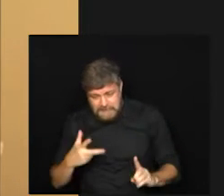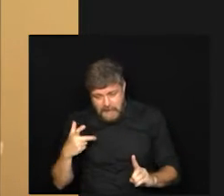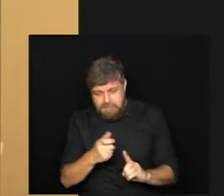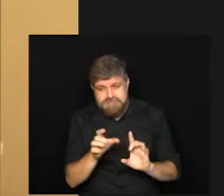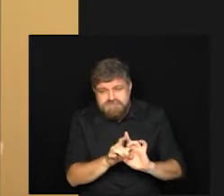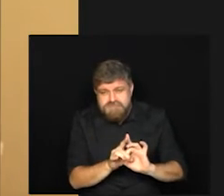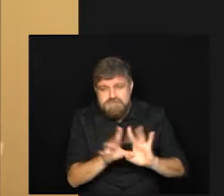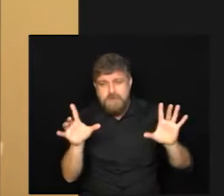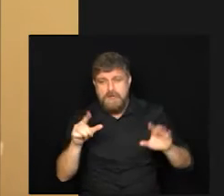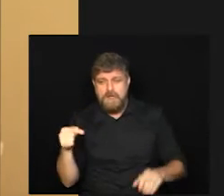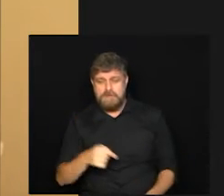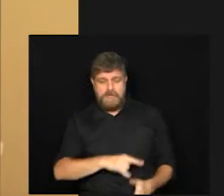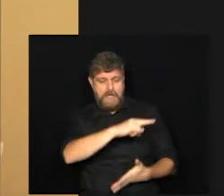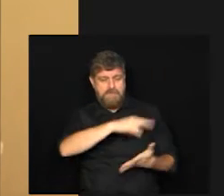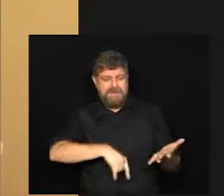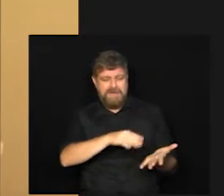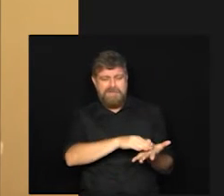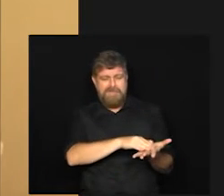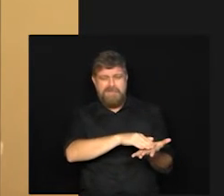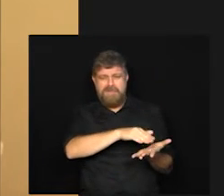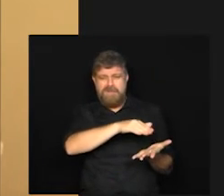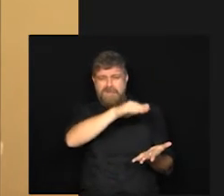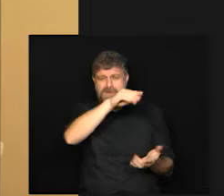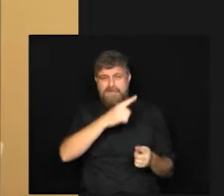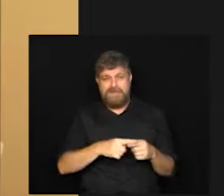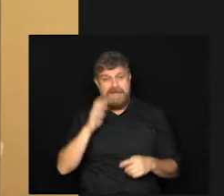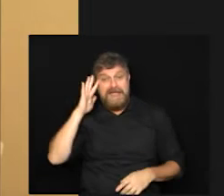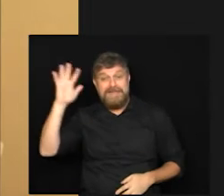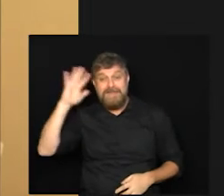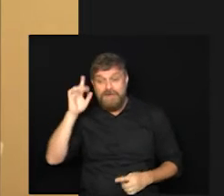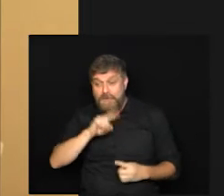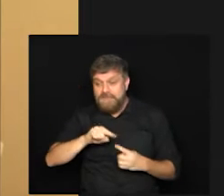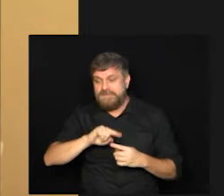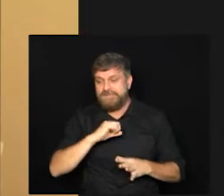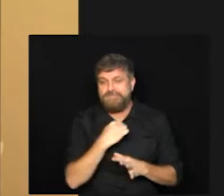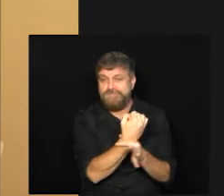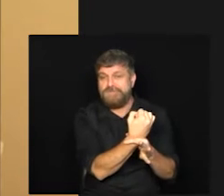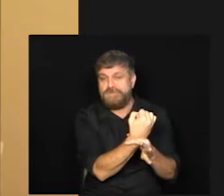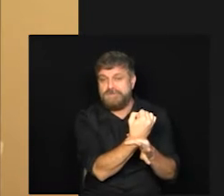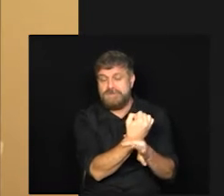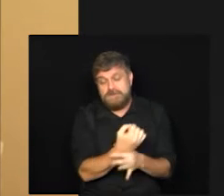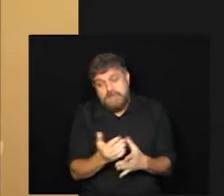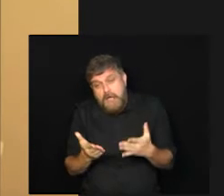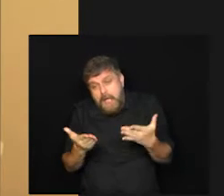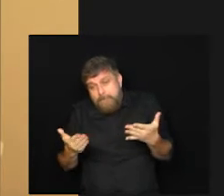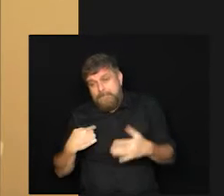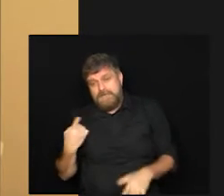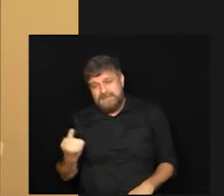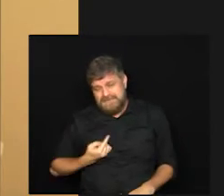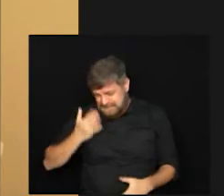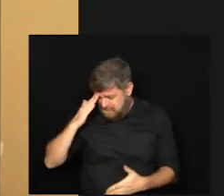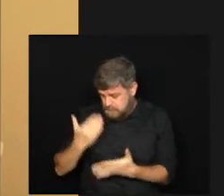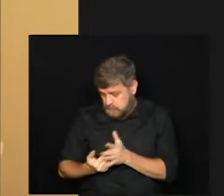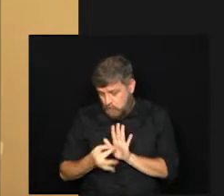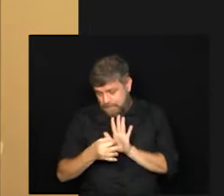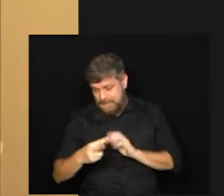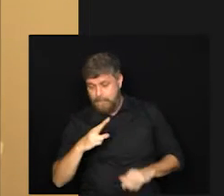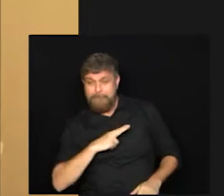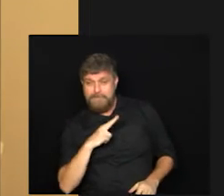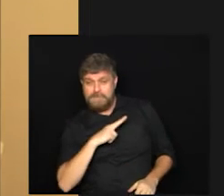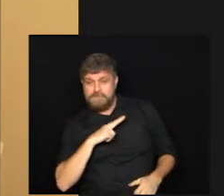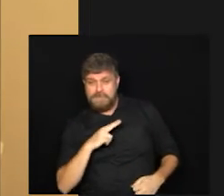burocratização existe por uma teórica segurança né mas acredito eu que